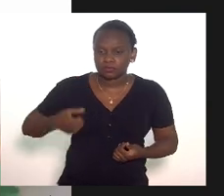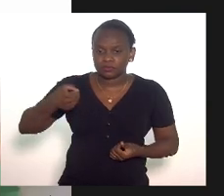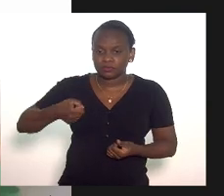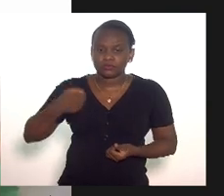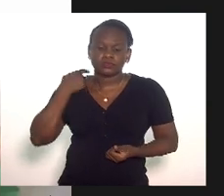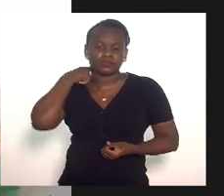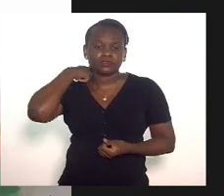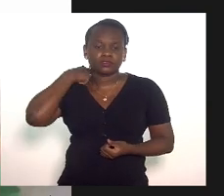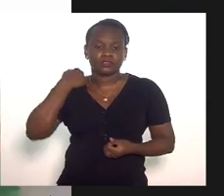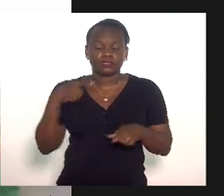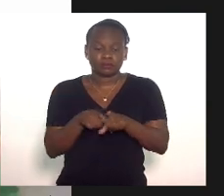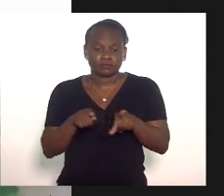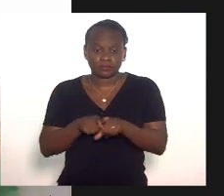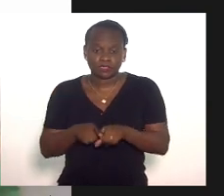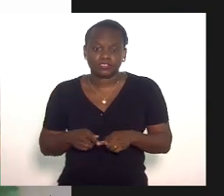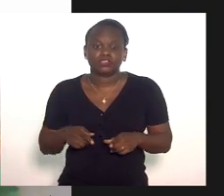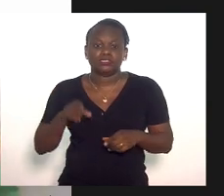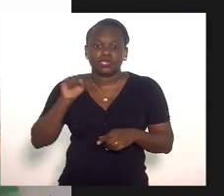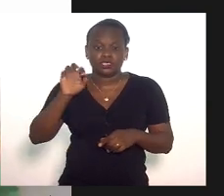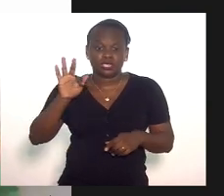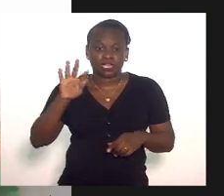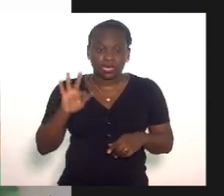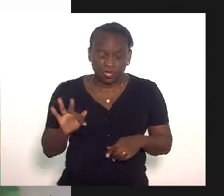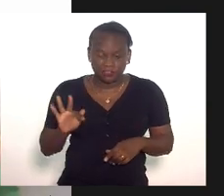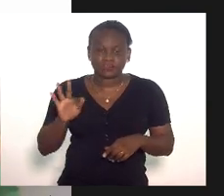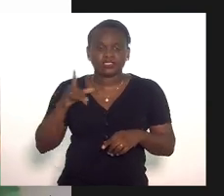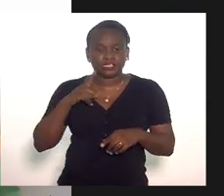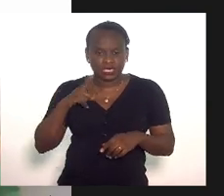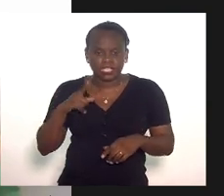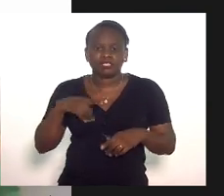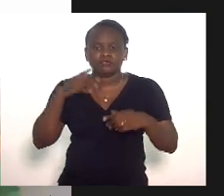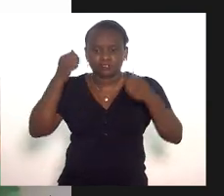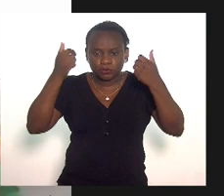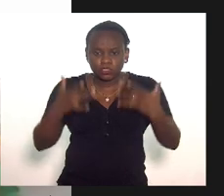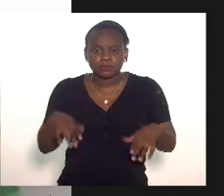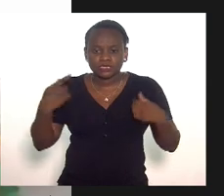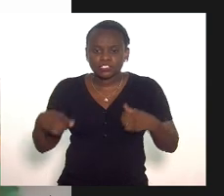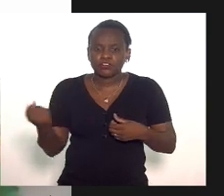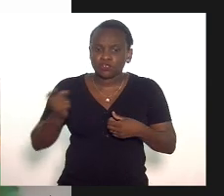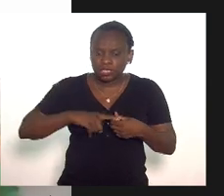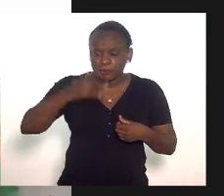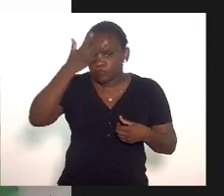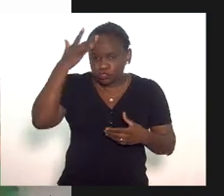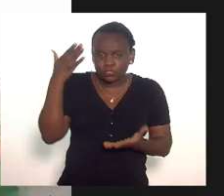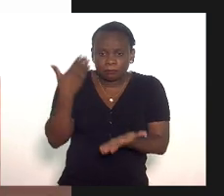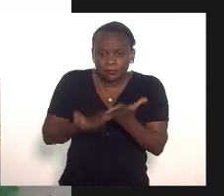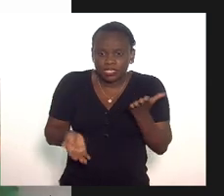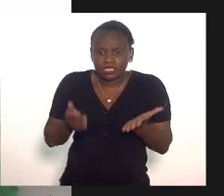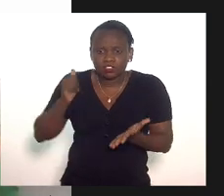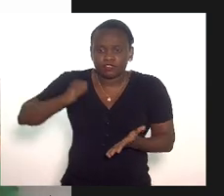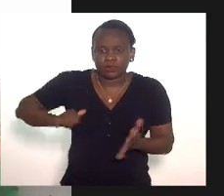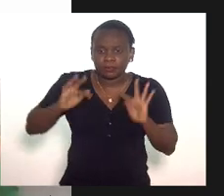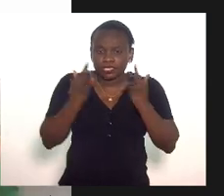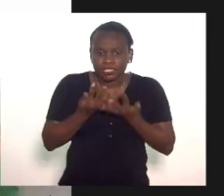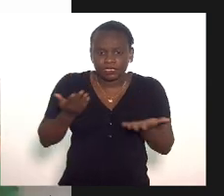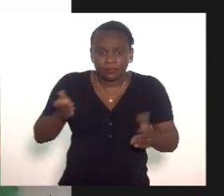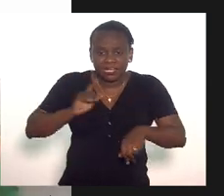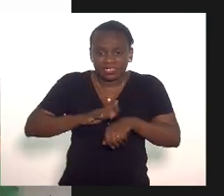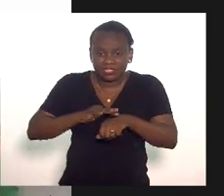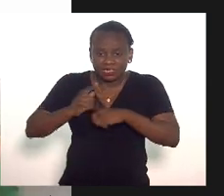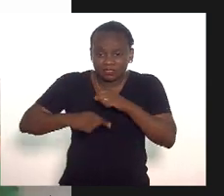tem uma ação no STF que determina essa reintegração dos excluídos do Bolsa Família em plena pandemia